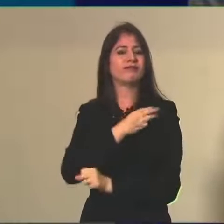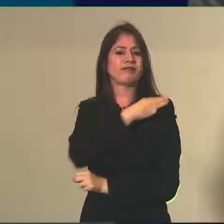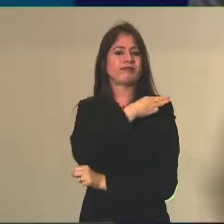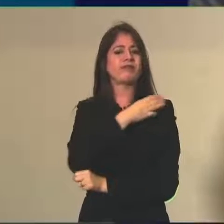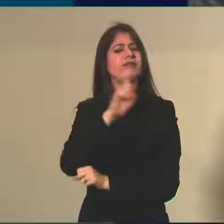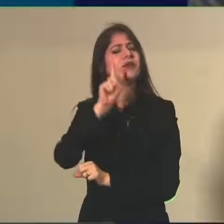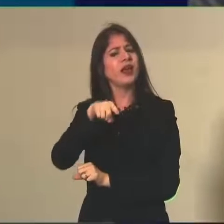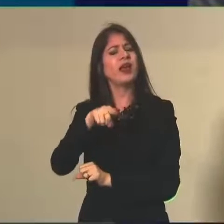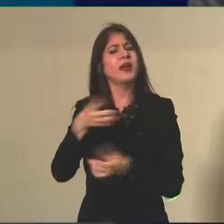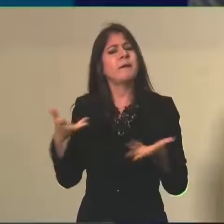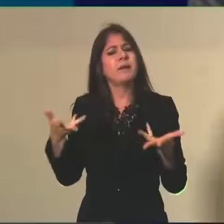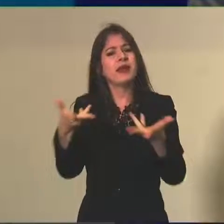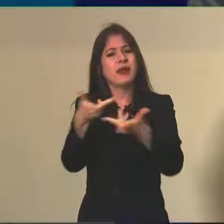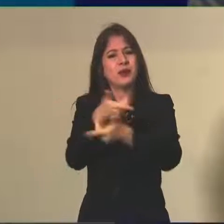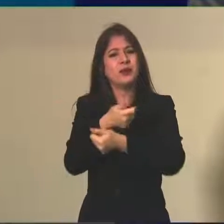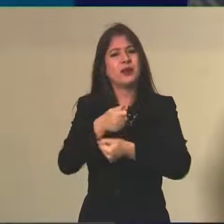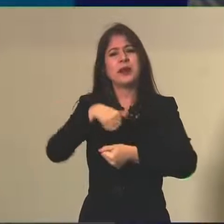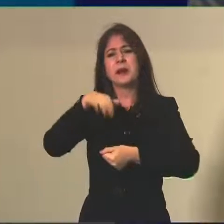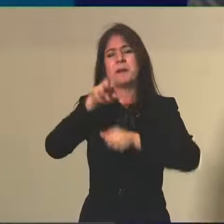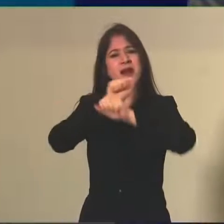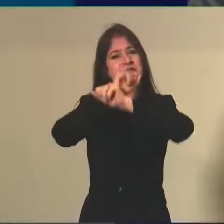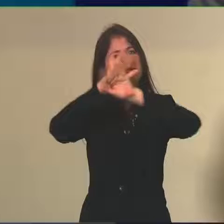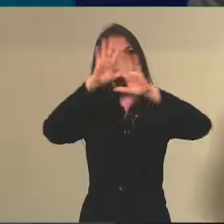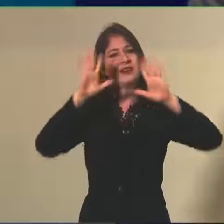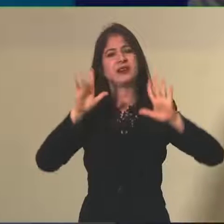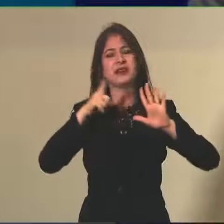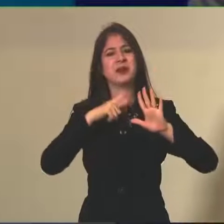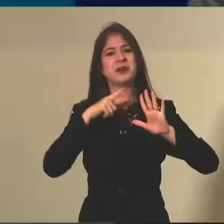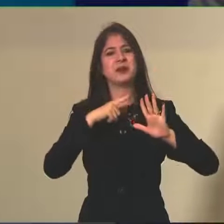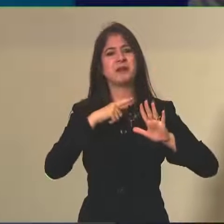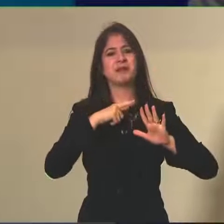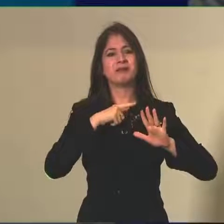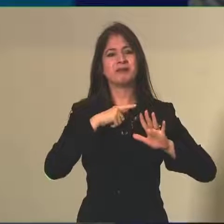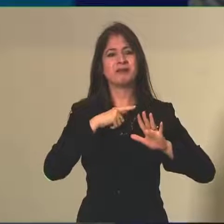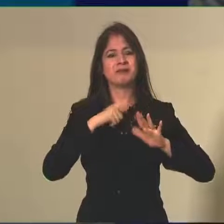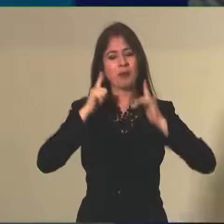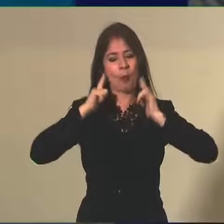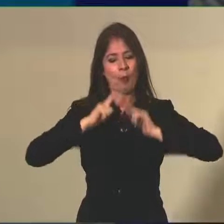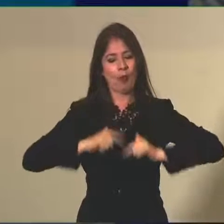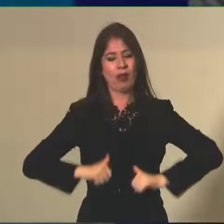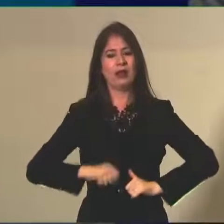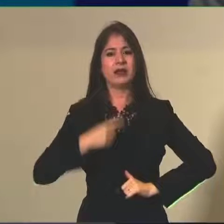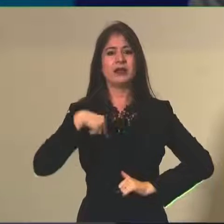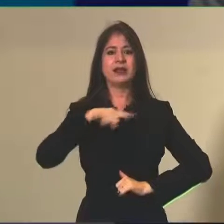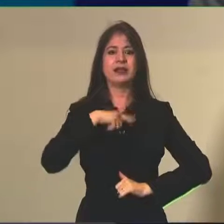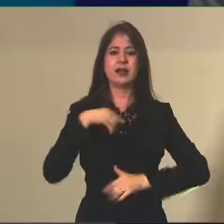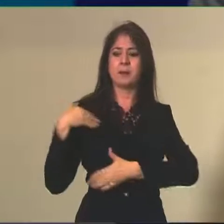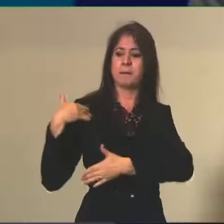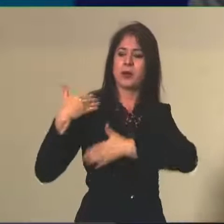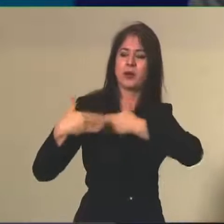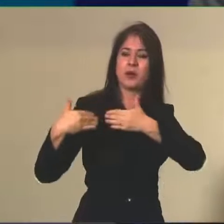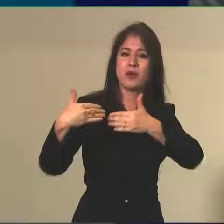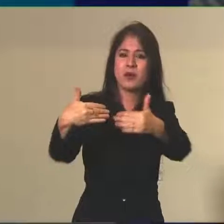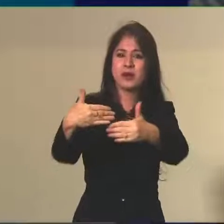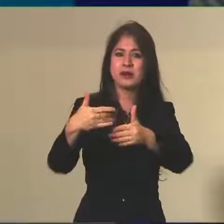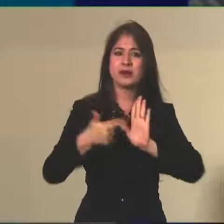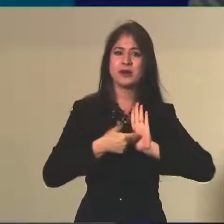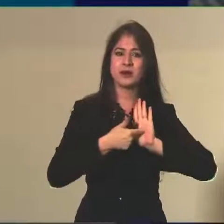melhoria da governança, de mais transparência, mais integridade, de maneira que vários desses processos de